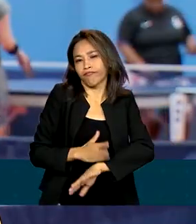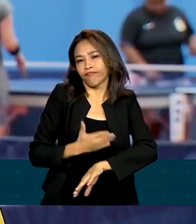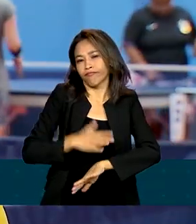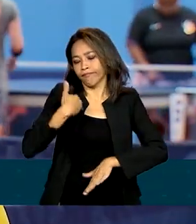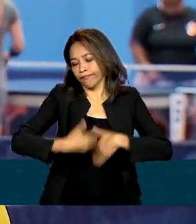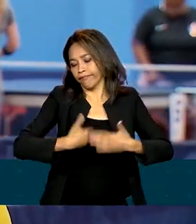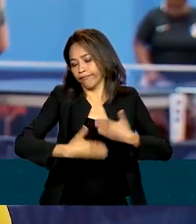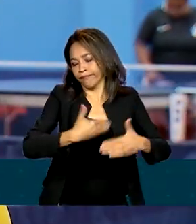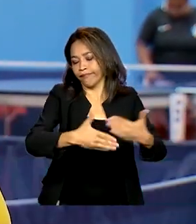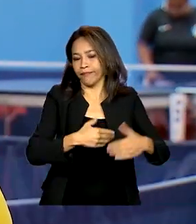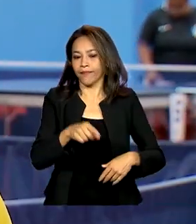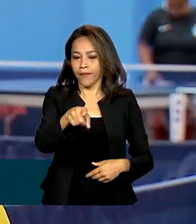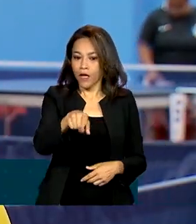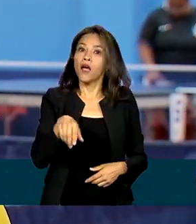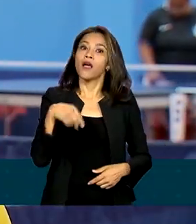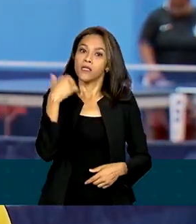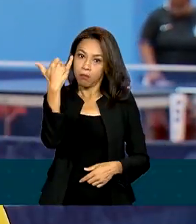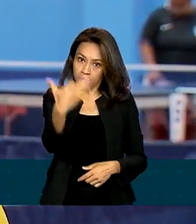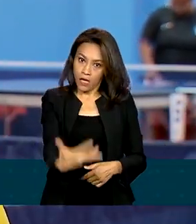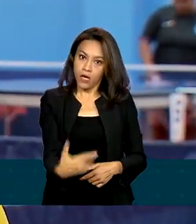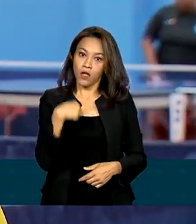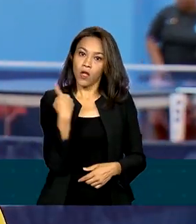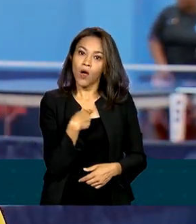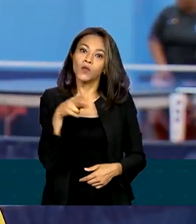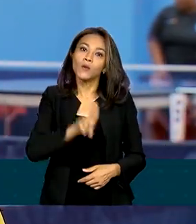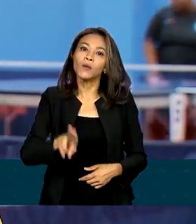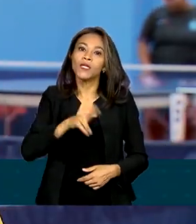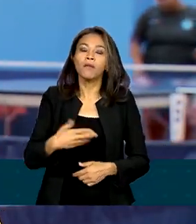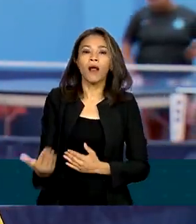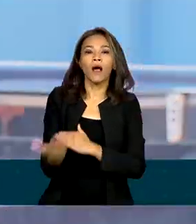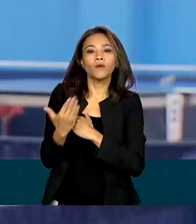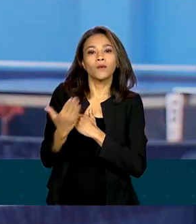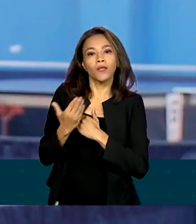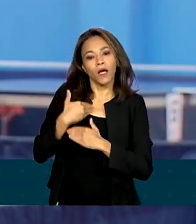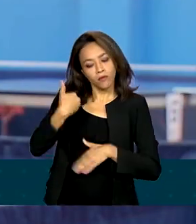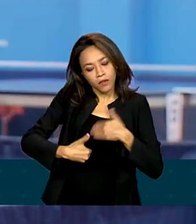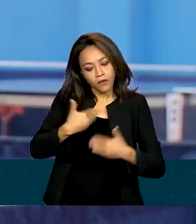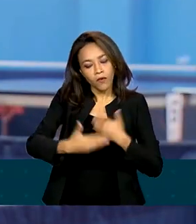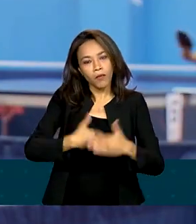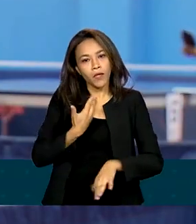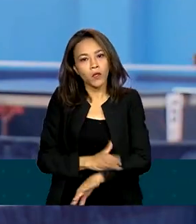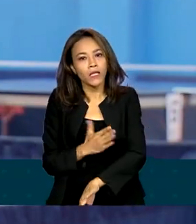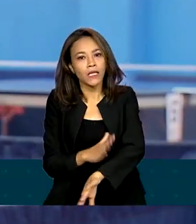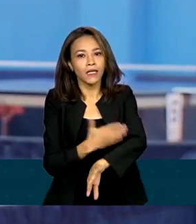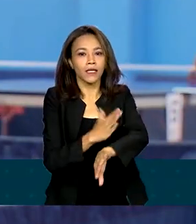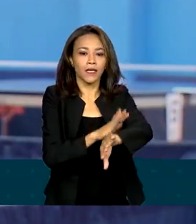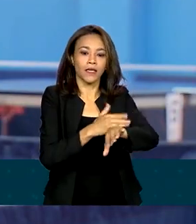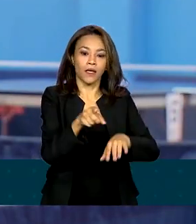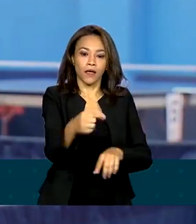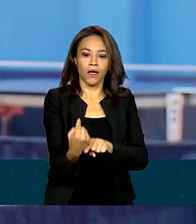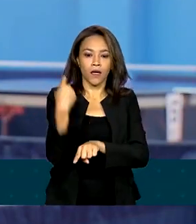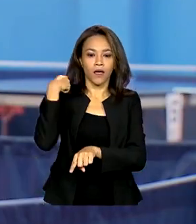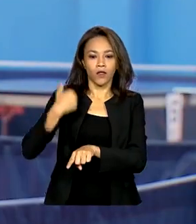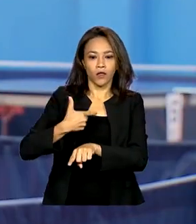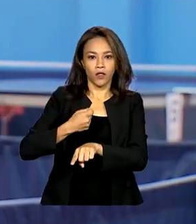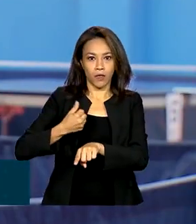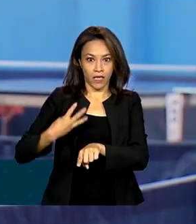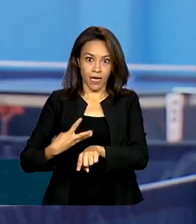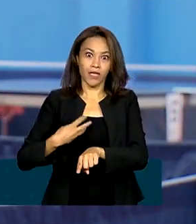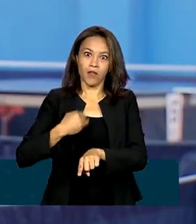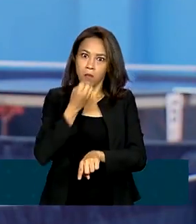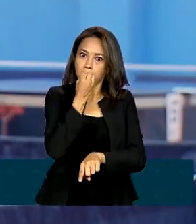Nós atletas usamos a Bolsa para o desenvolvimento do nosso esporte. Em 2013, eu tinha resultados nacionais.